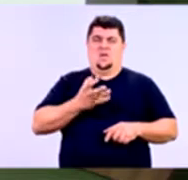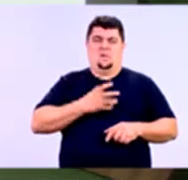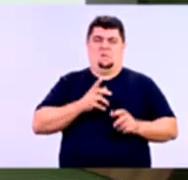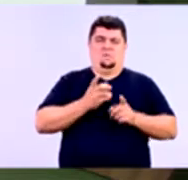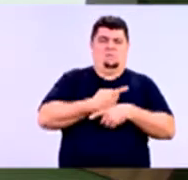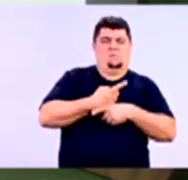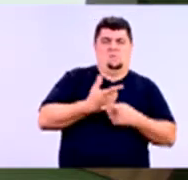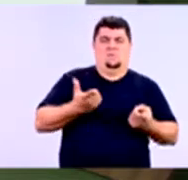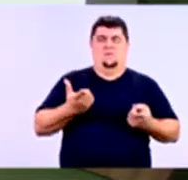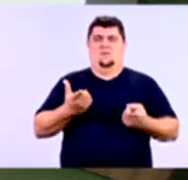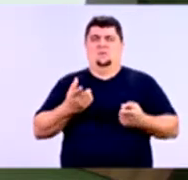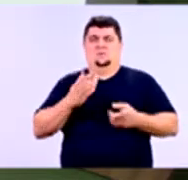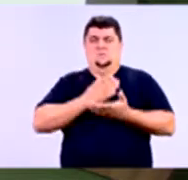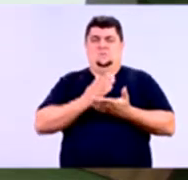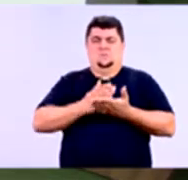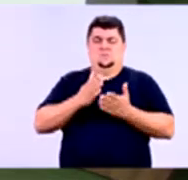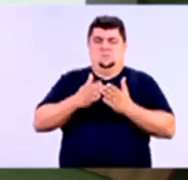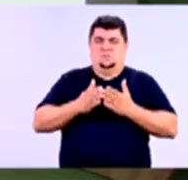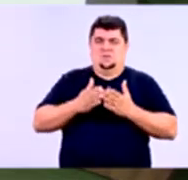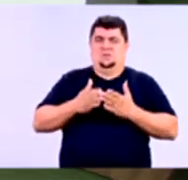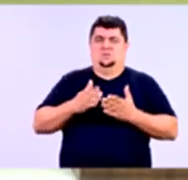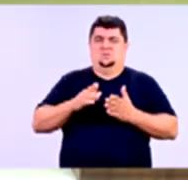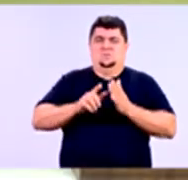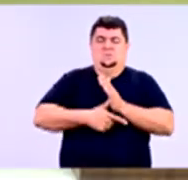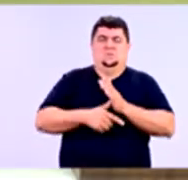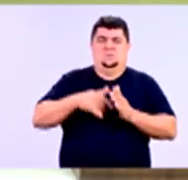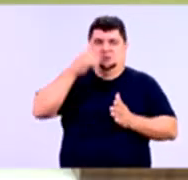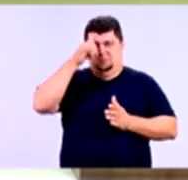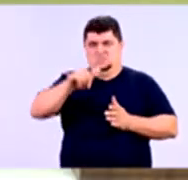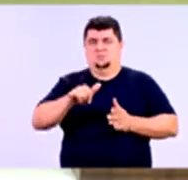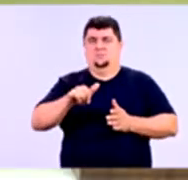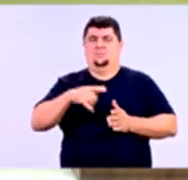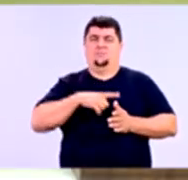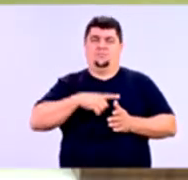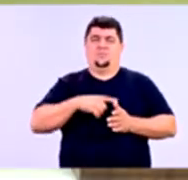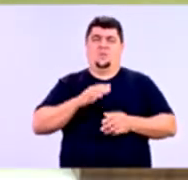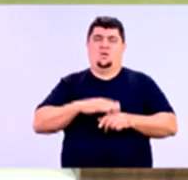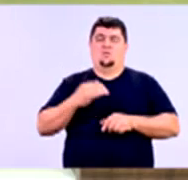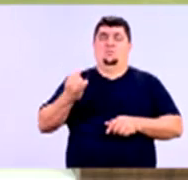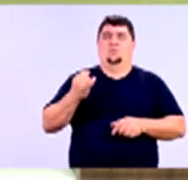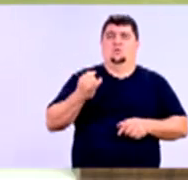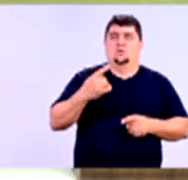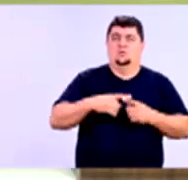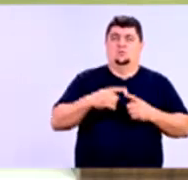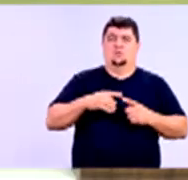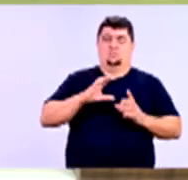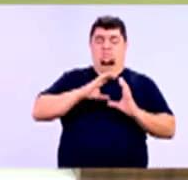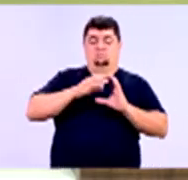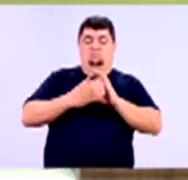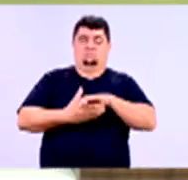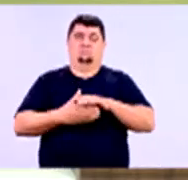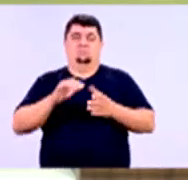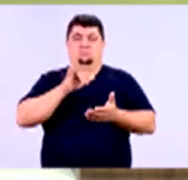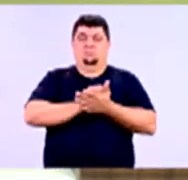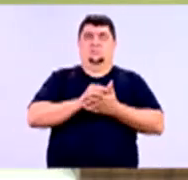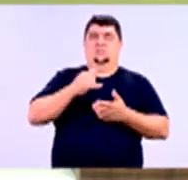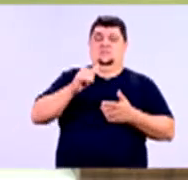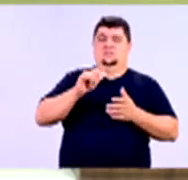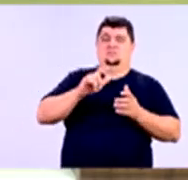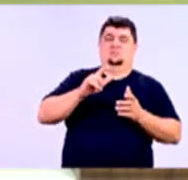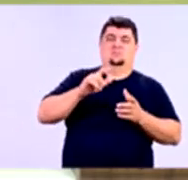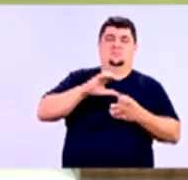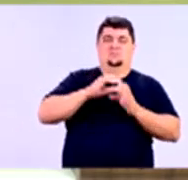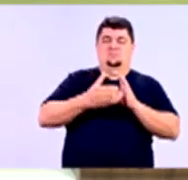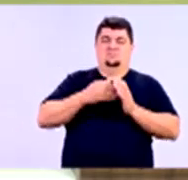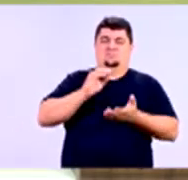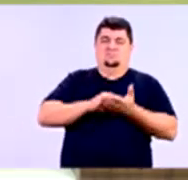não pagar o parcelamento. Ah, sim, porque esse é um ponto importante até de atualização de cadastro. Caso você não atualize o cadastro